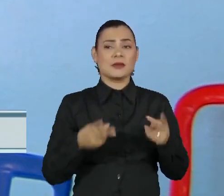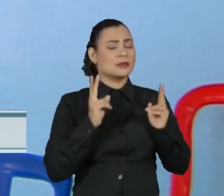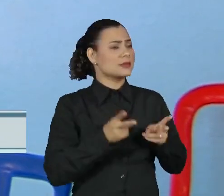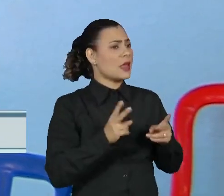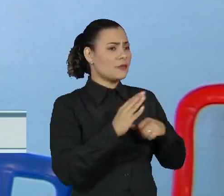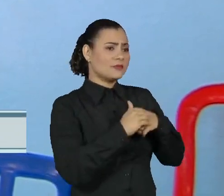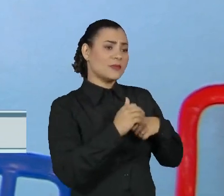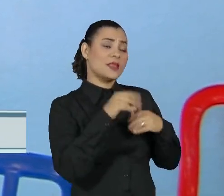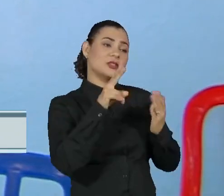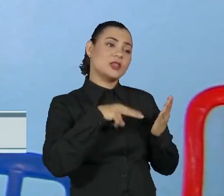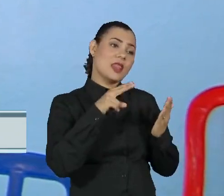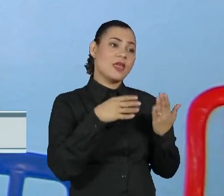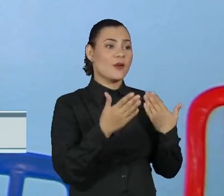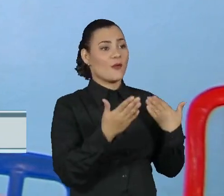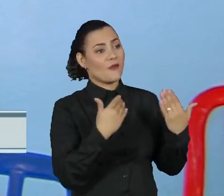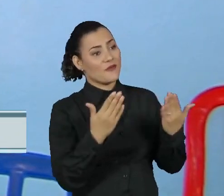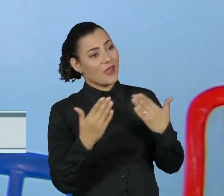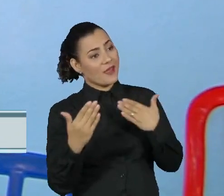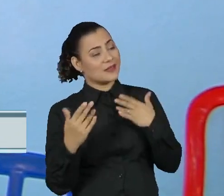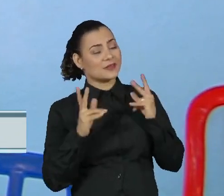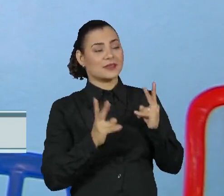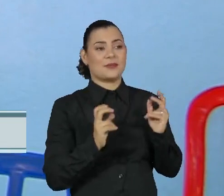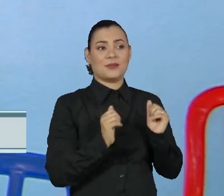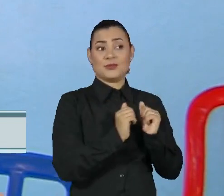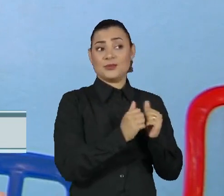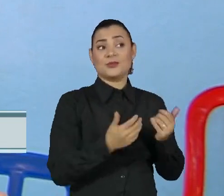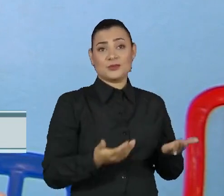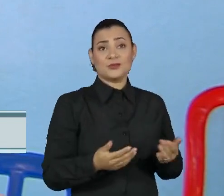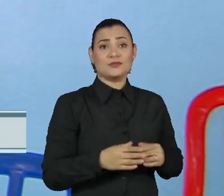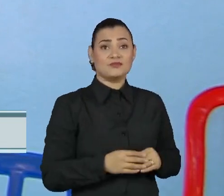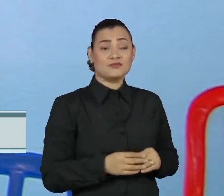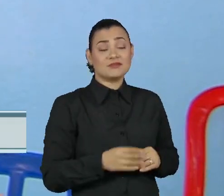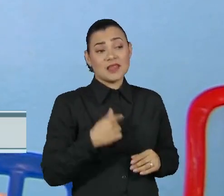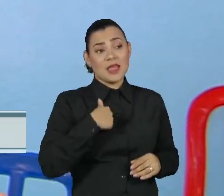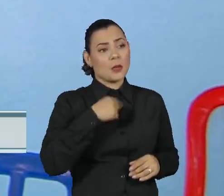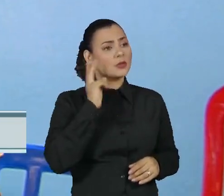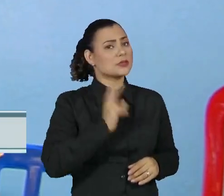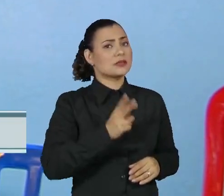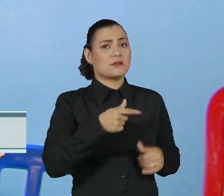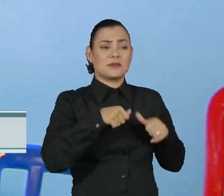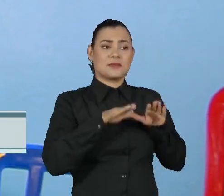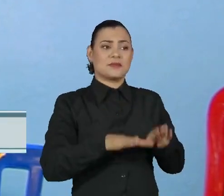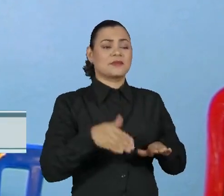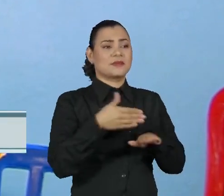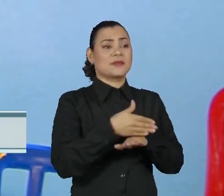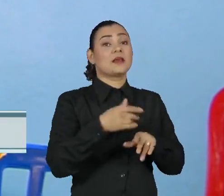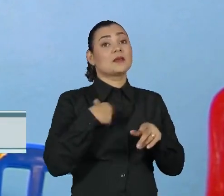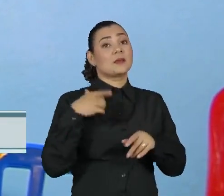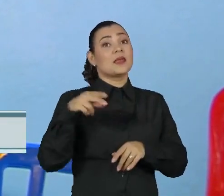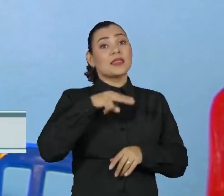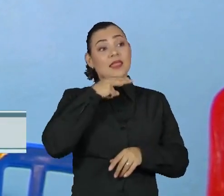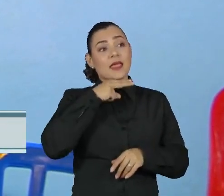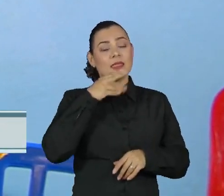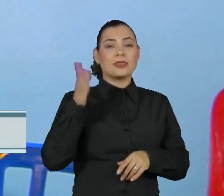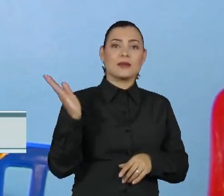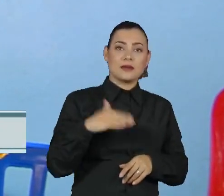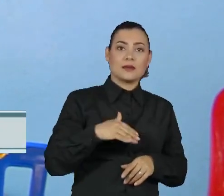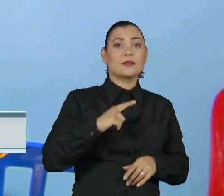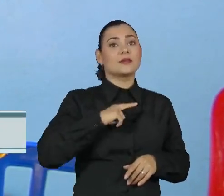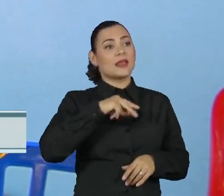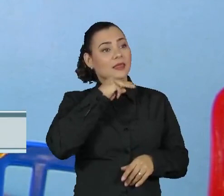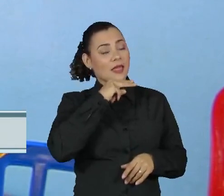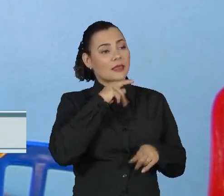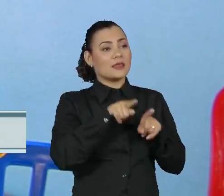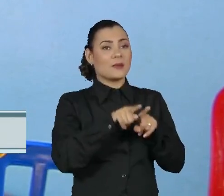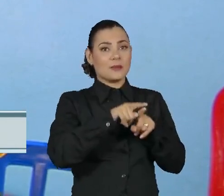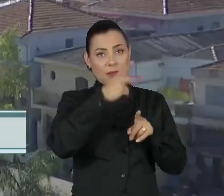a gente lê, a gente conversa, sabe? E eu estou sempre aqui. Eu trago também as minhas netas, eu tenho uma neta especial,